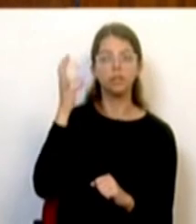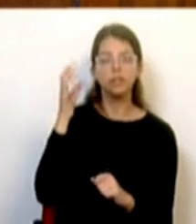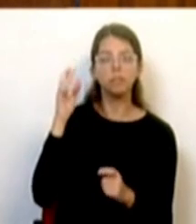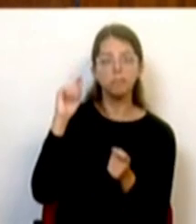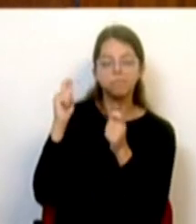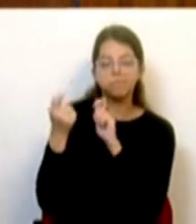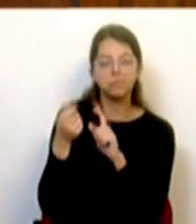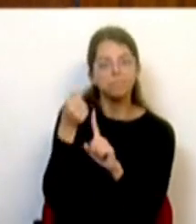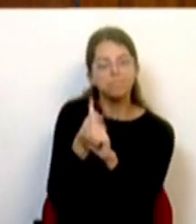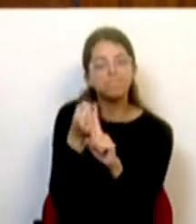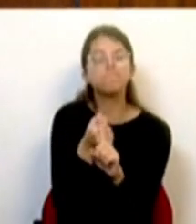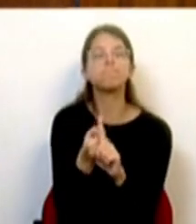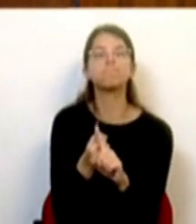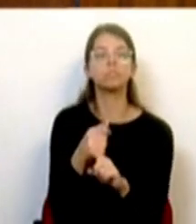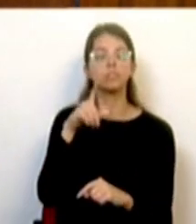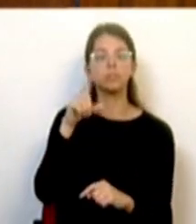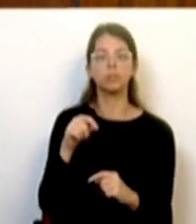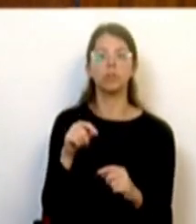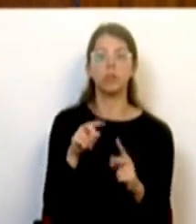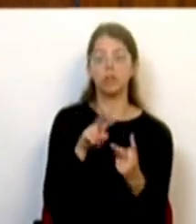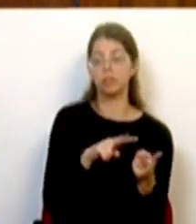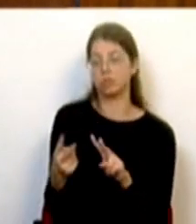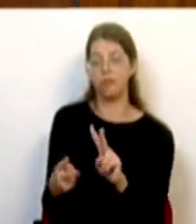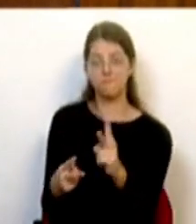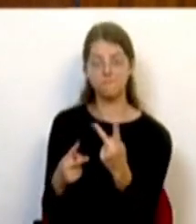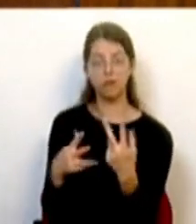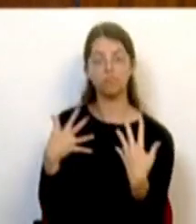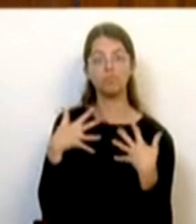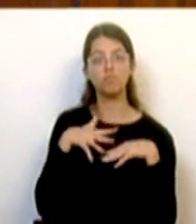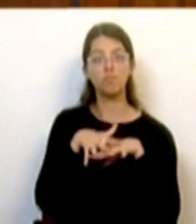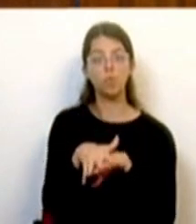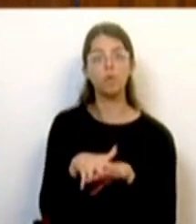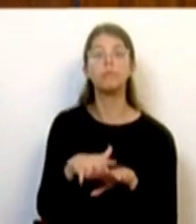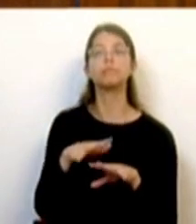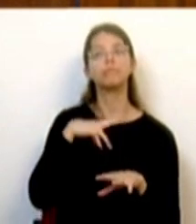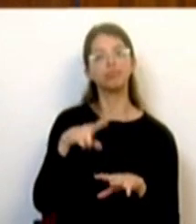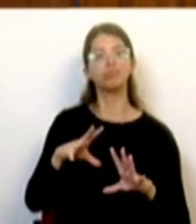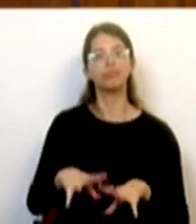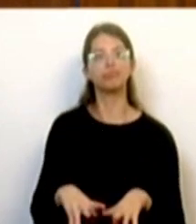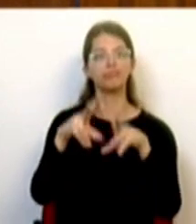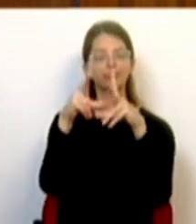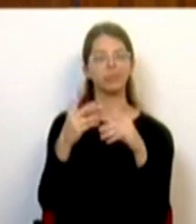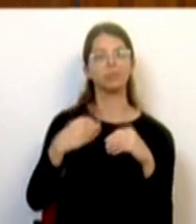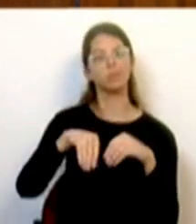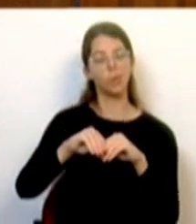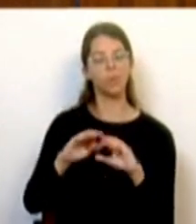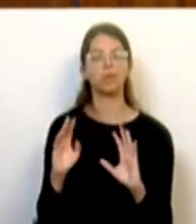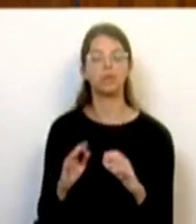climáticas e, ao mesmo tempo, aliar estas duas transições, desenvolvendo o nosso país. Ora, para isso,